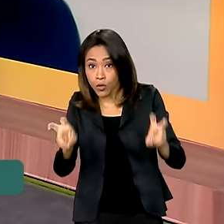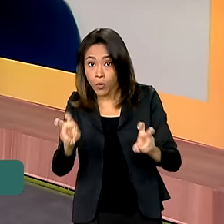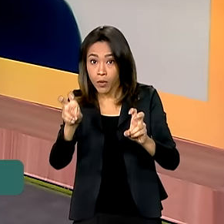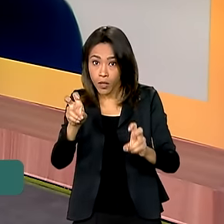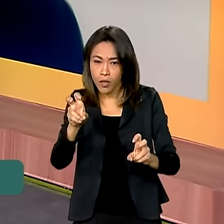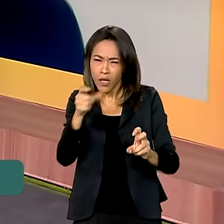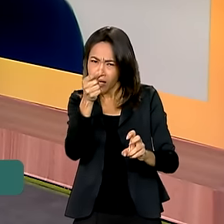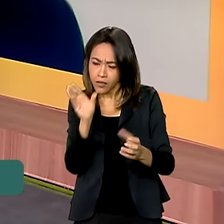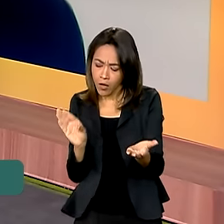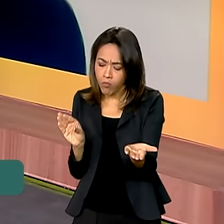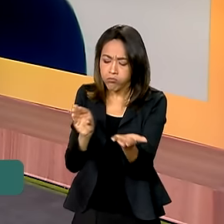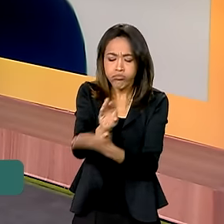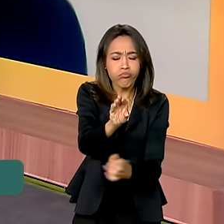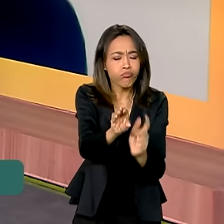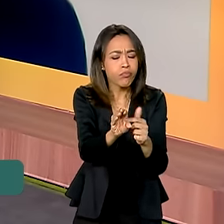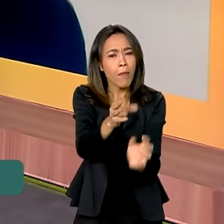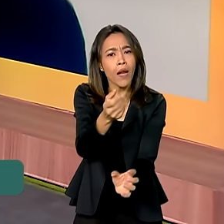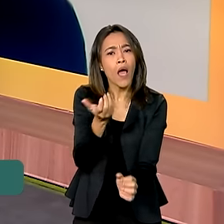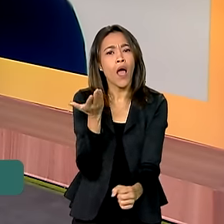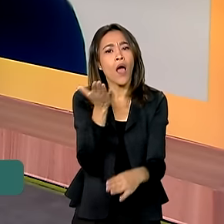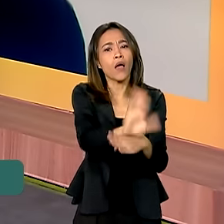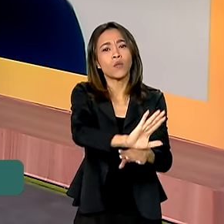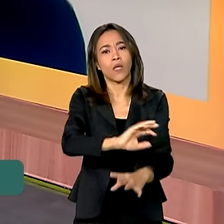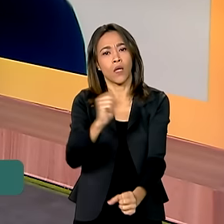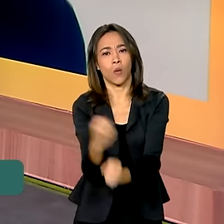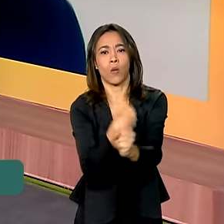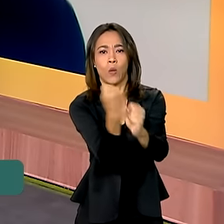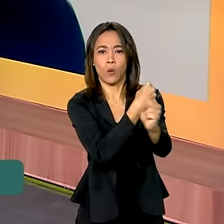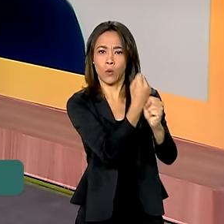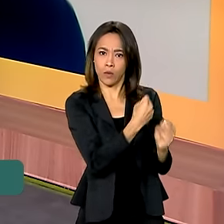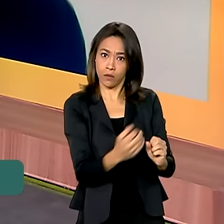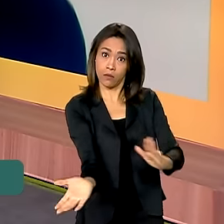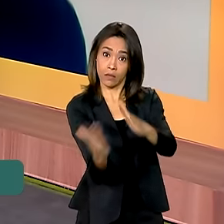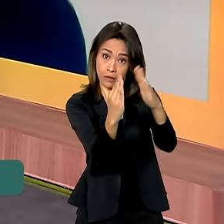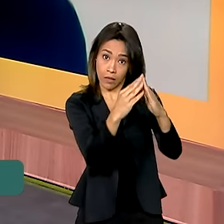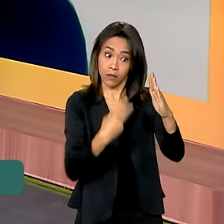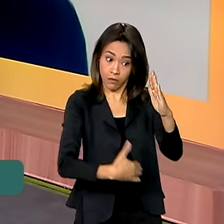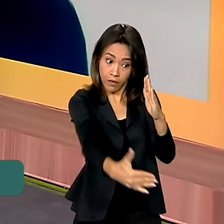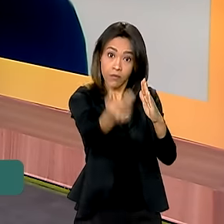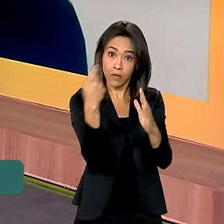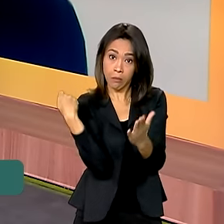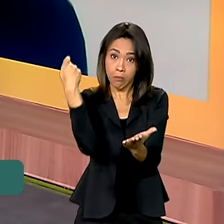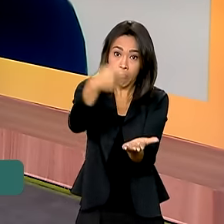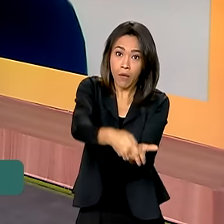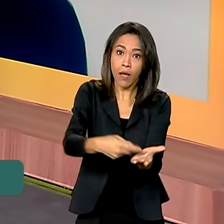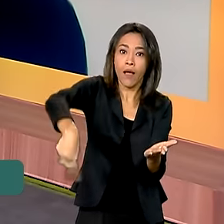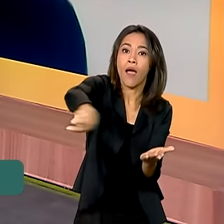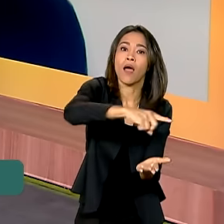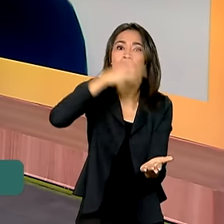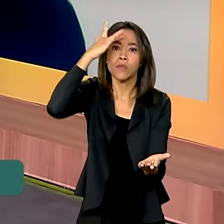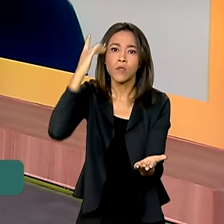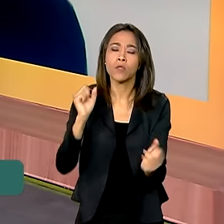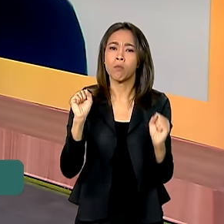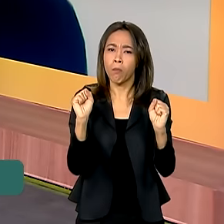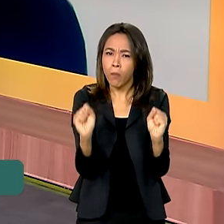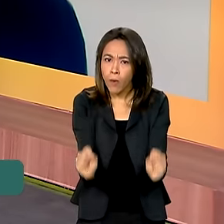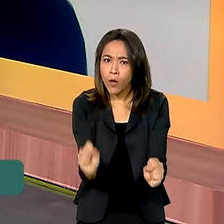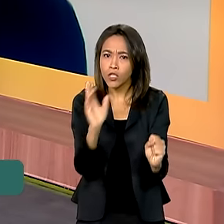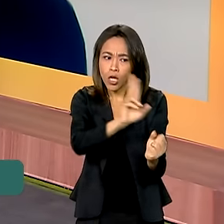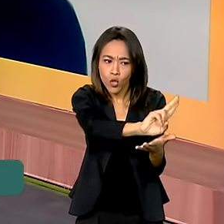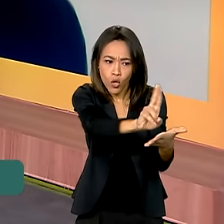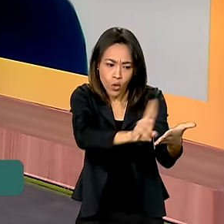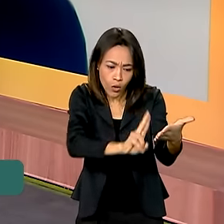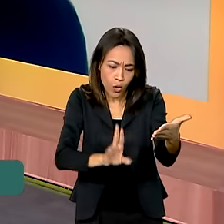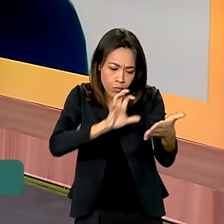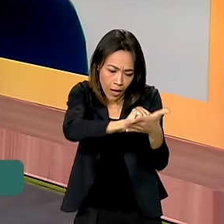reconstrução, esse valor aí de R$ 5.100 que vai ser pago, os beneficiários já podem se cadastrar.